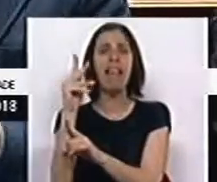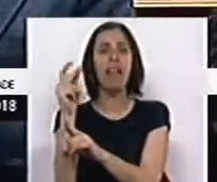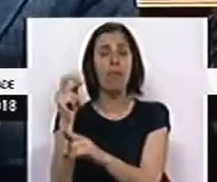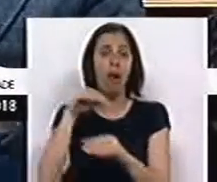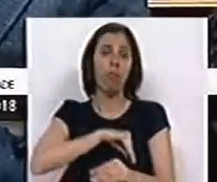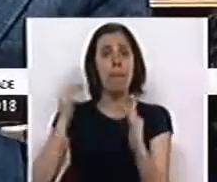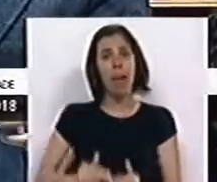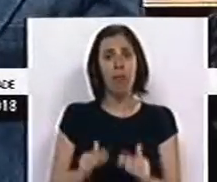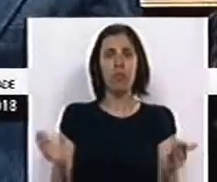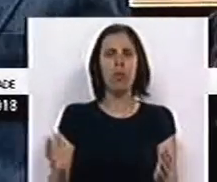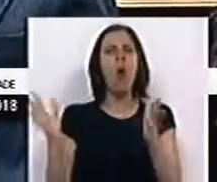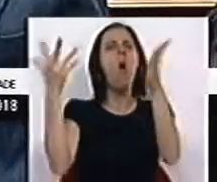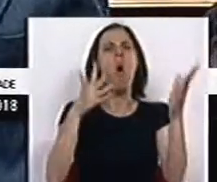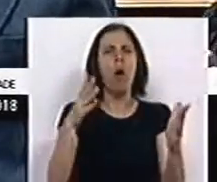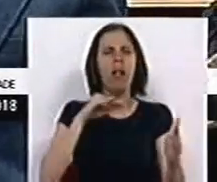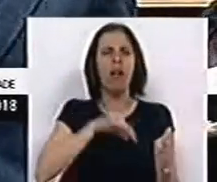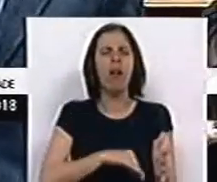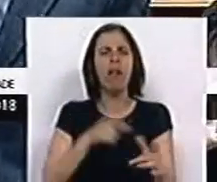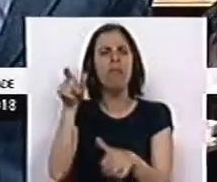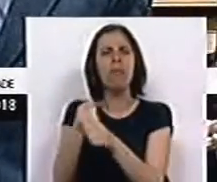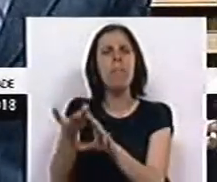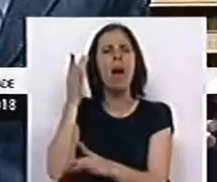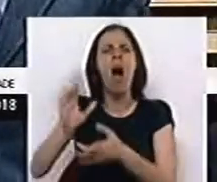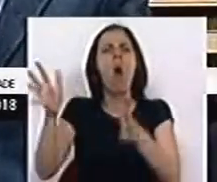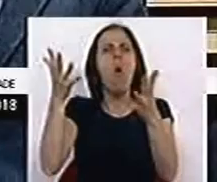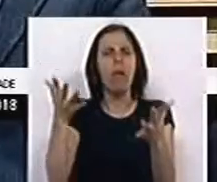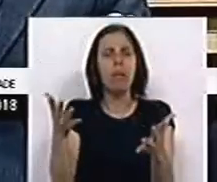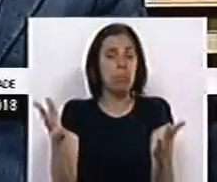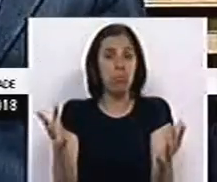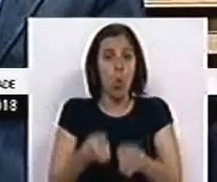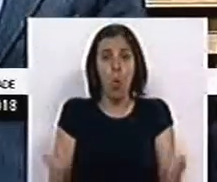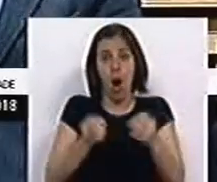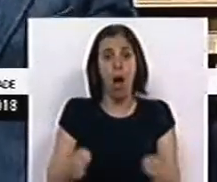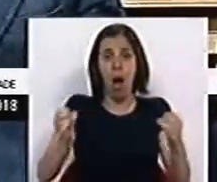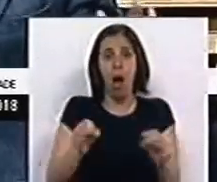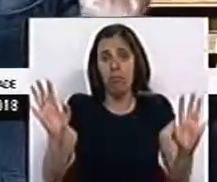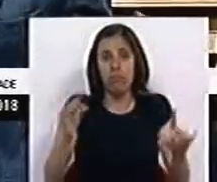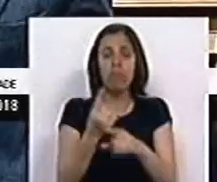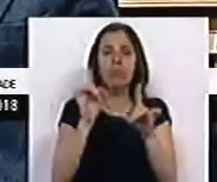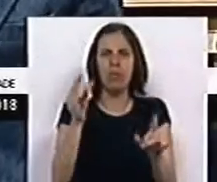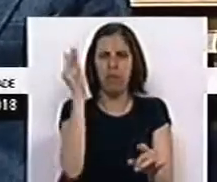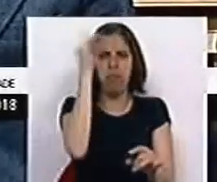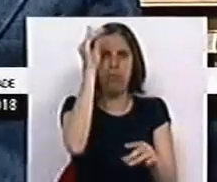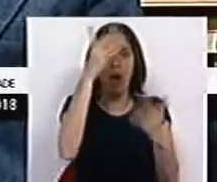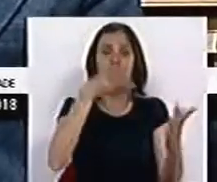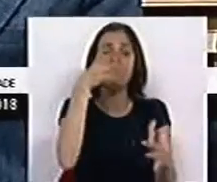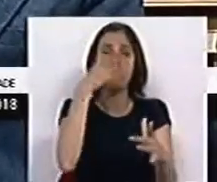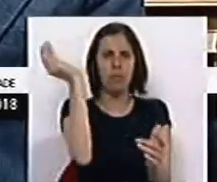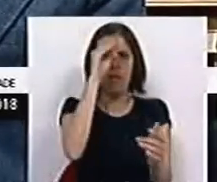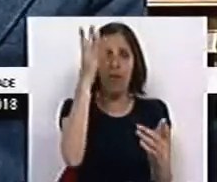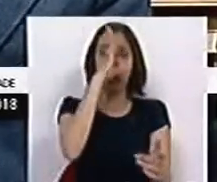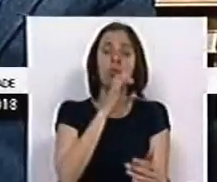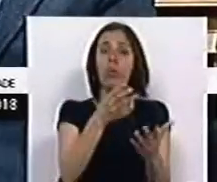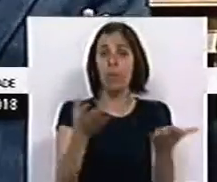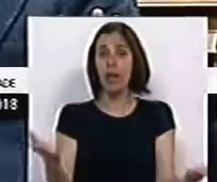IVA, menos rendimento. Onde é que há mais rendimento para estes trabalhadores, Sra. Ministra? Não existe. É por isso falso o argumentário